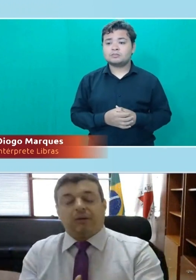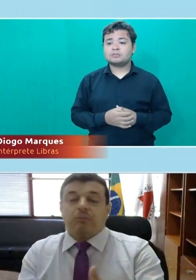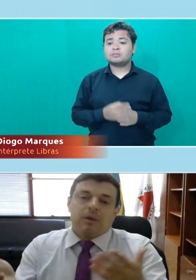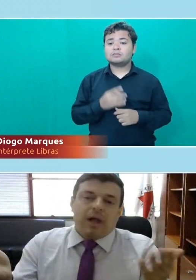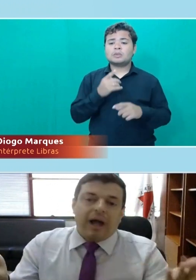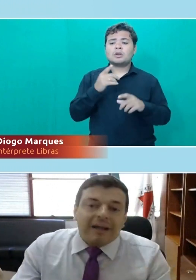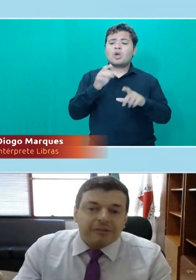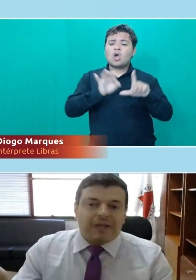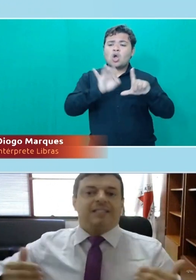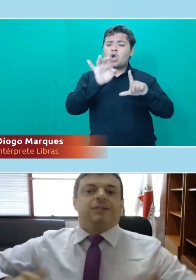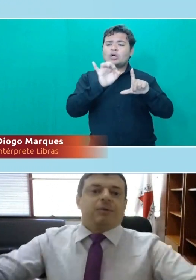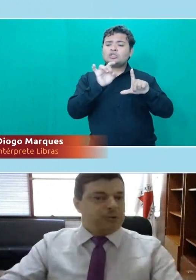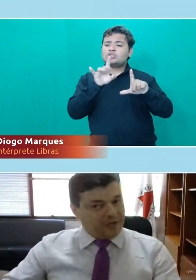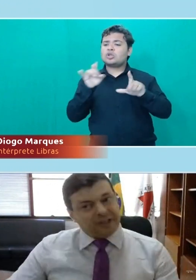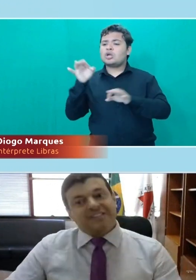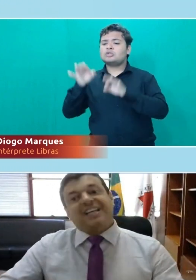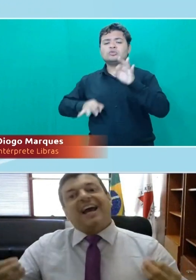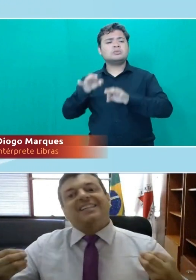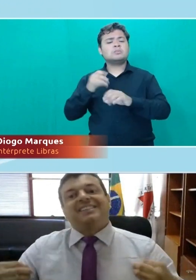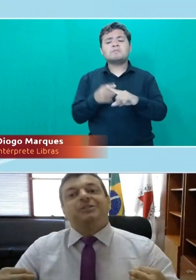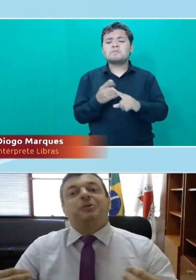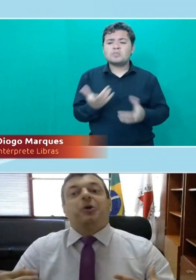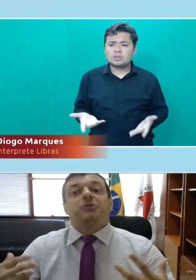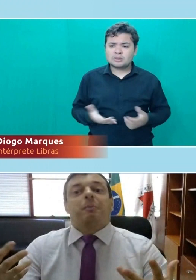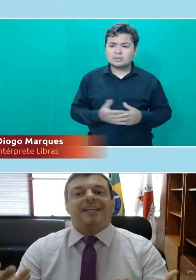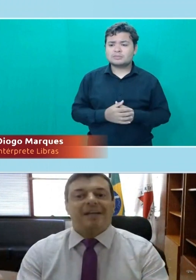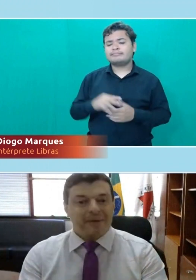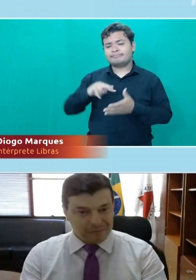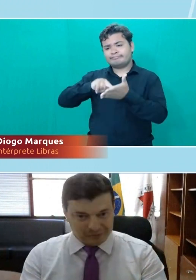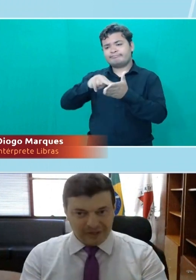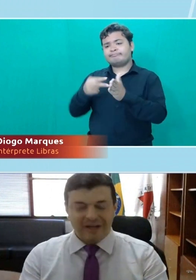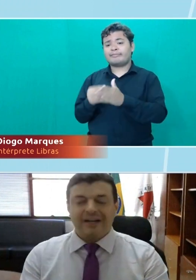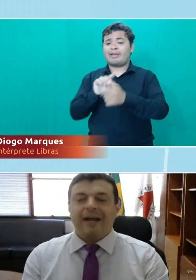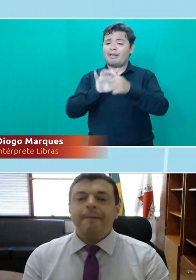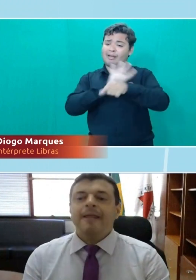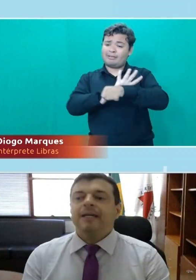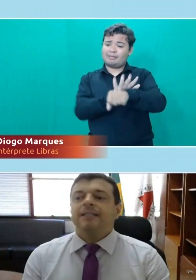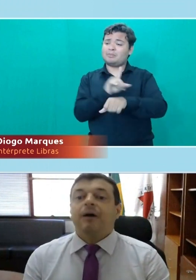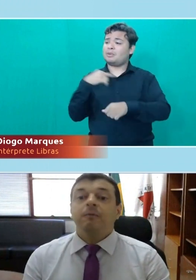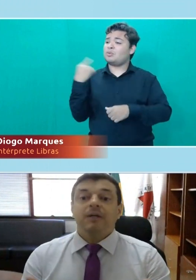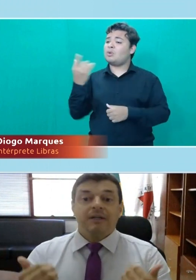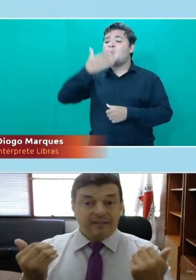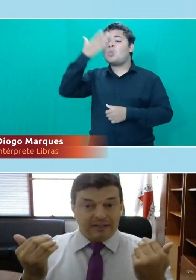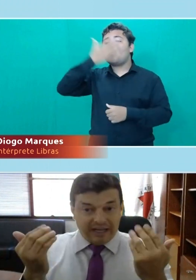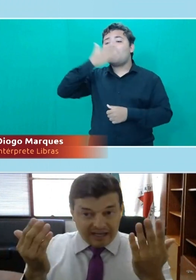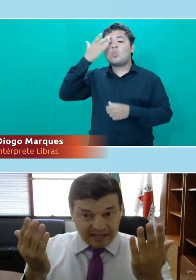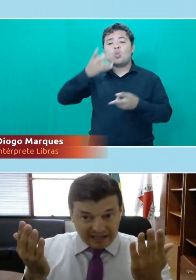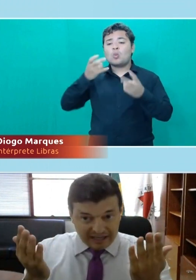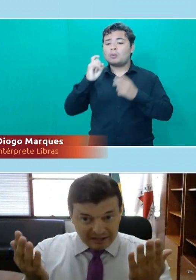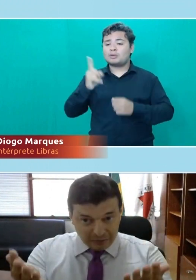nas cotas, não. A explicação que nos vem é talvez aquele racismo que nós não percebemos. Então,